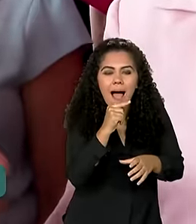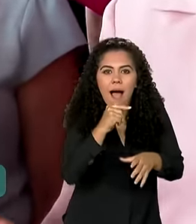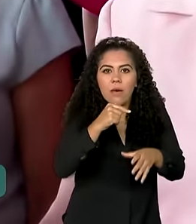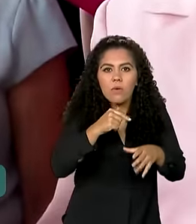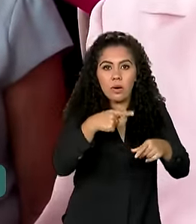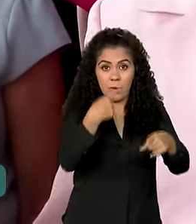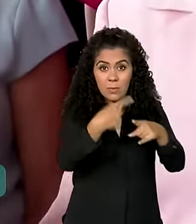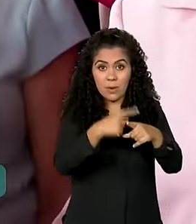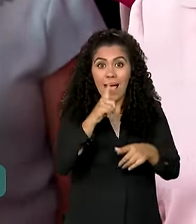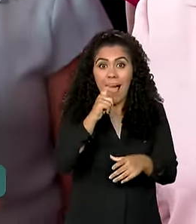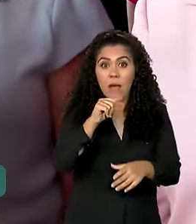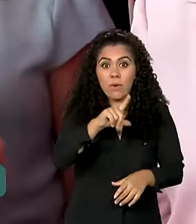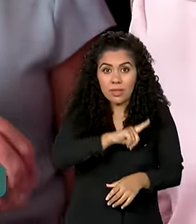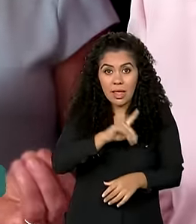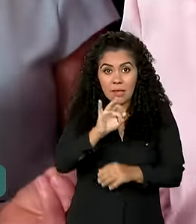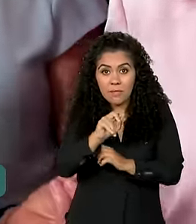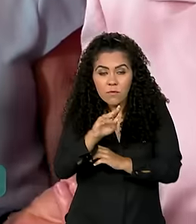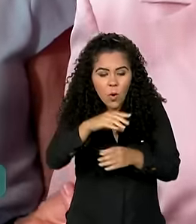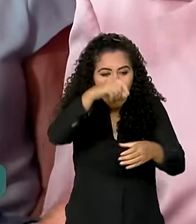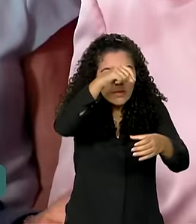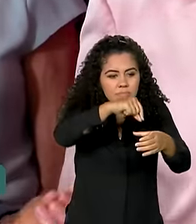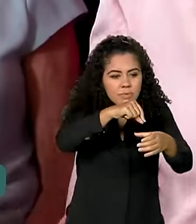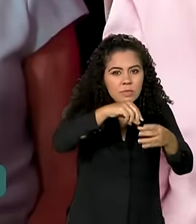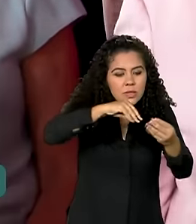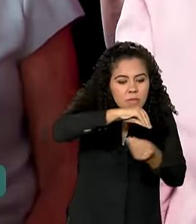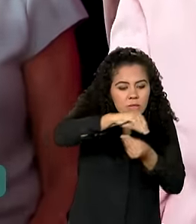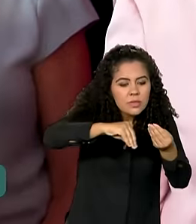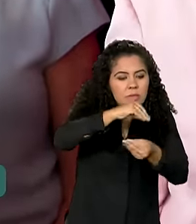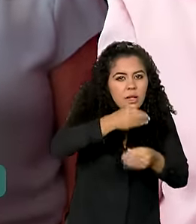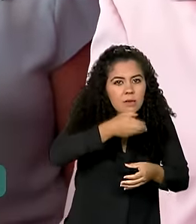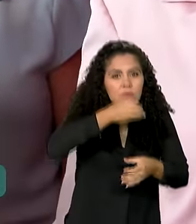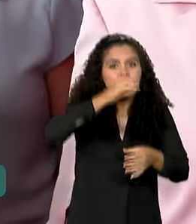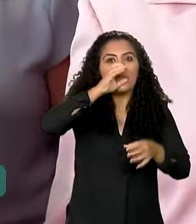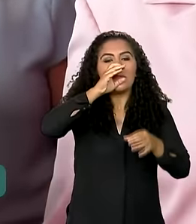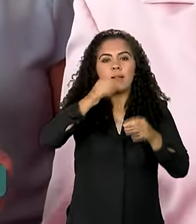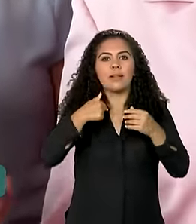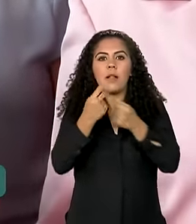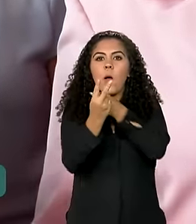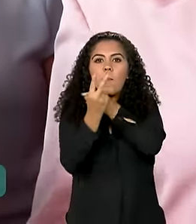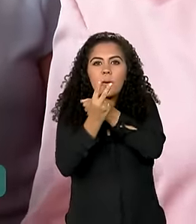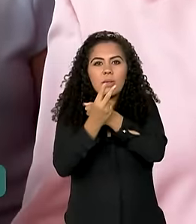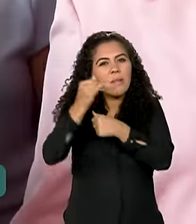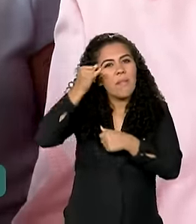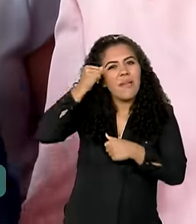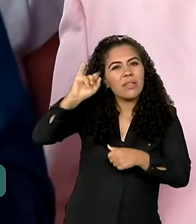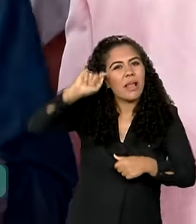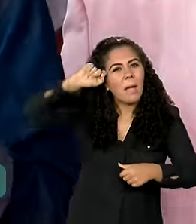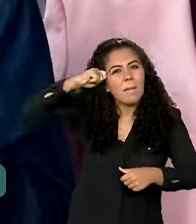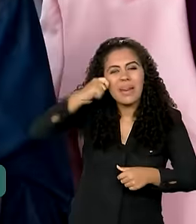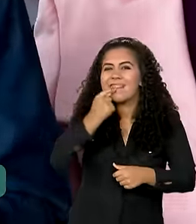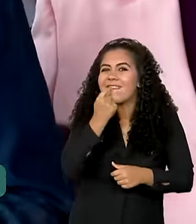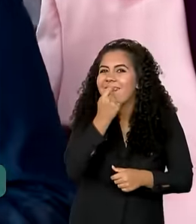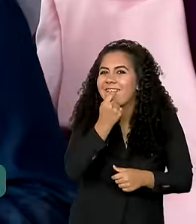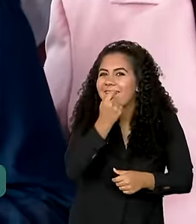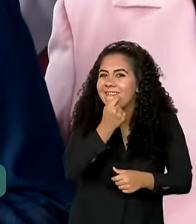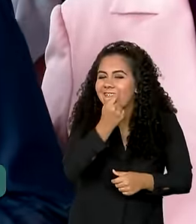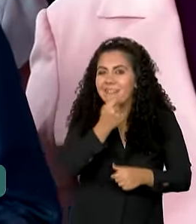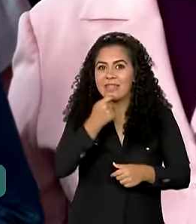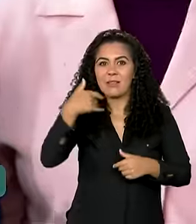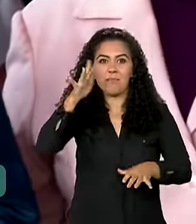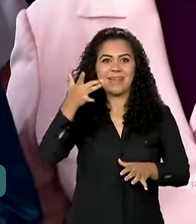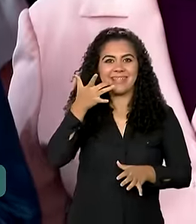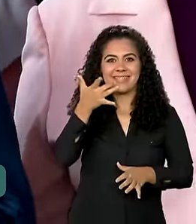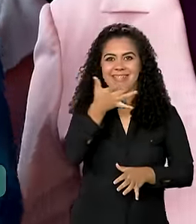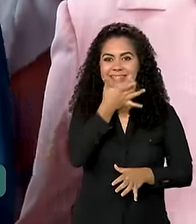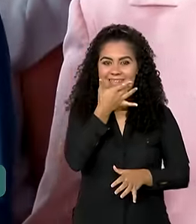tem flúor, o dente tem dificuldade de decare. As pessoas, sabe, ficam com os dentes mais sadios.